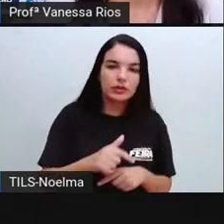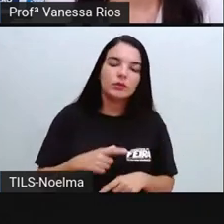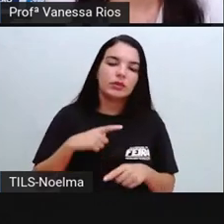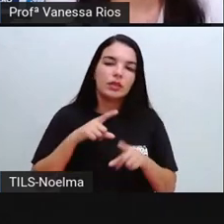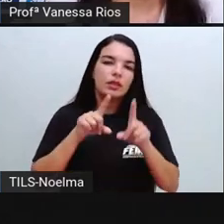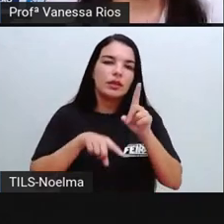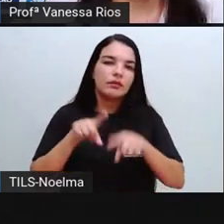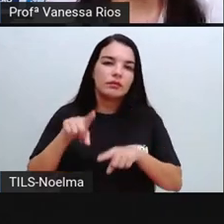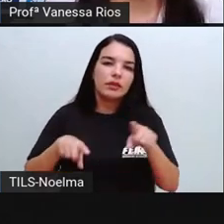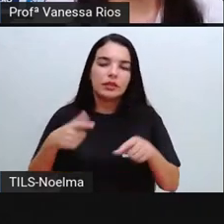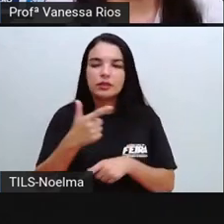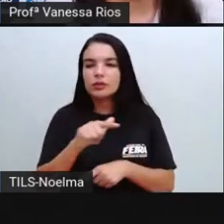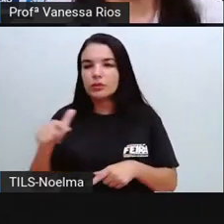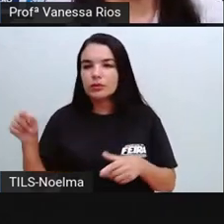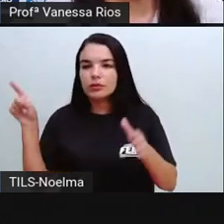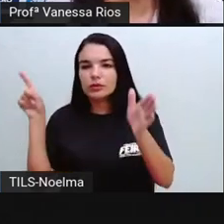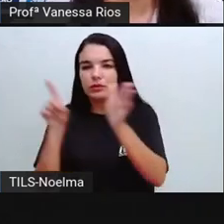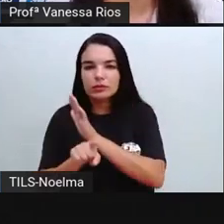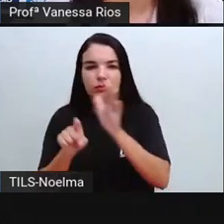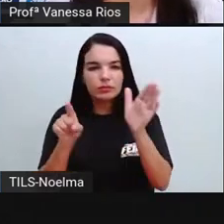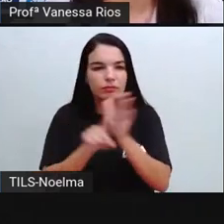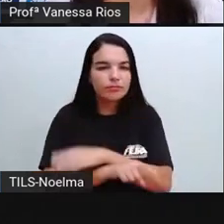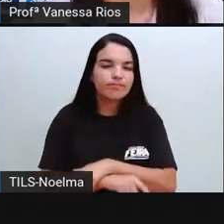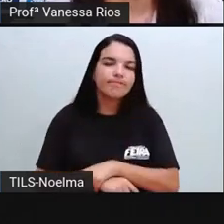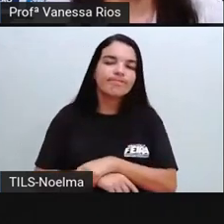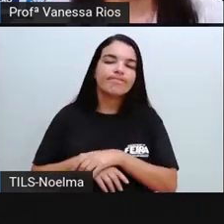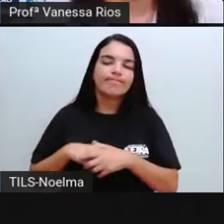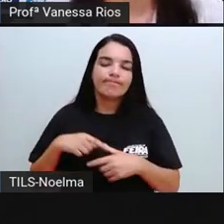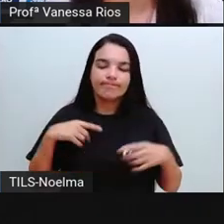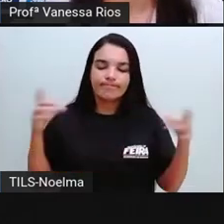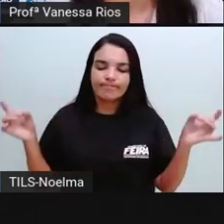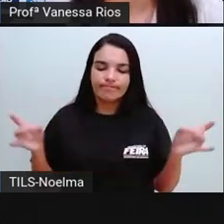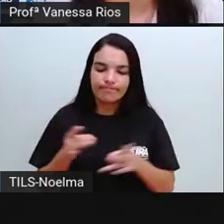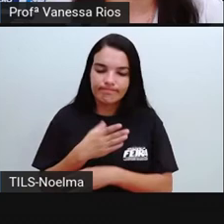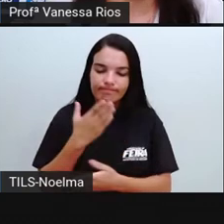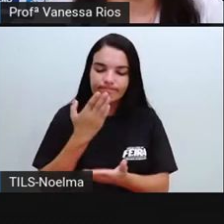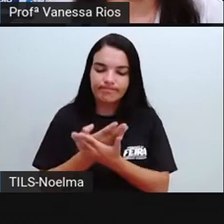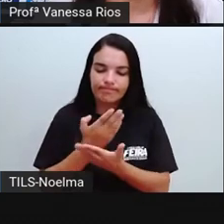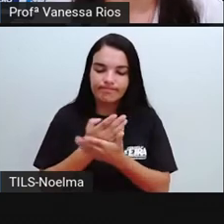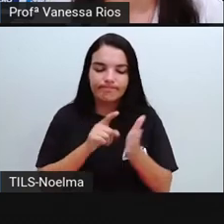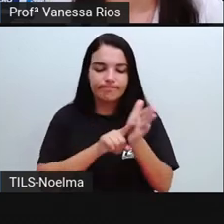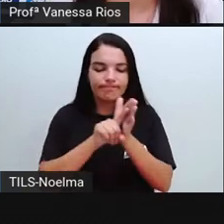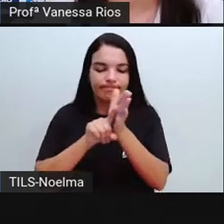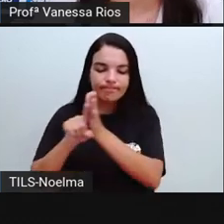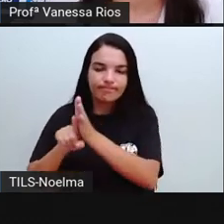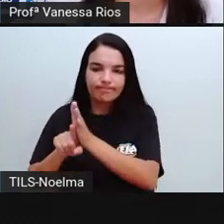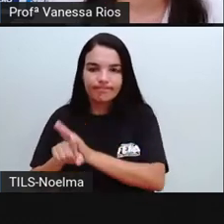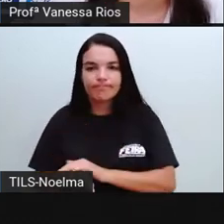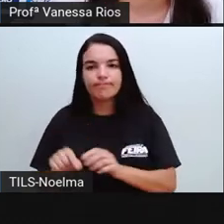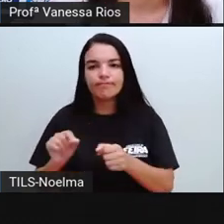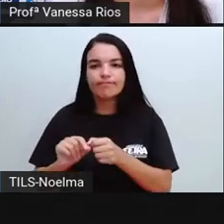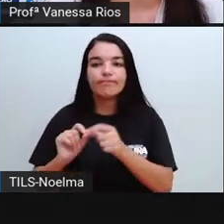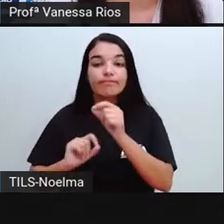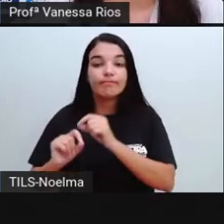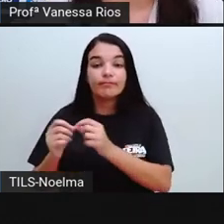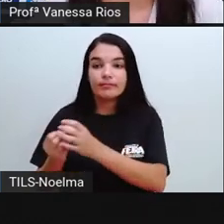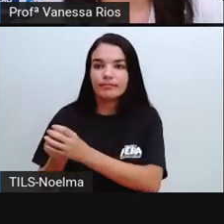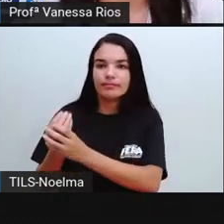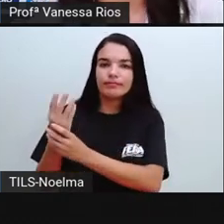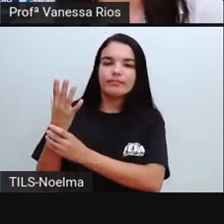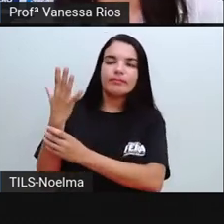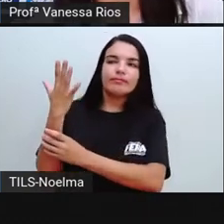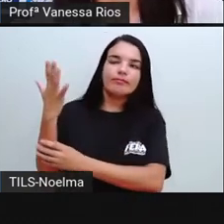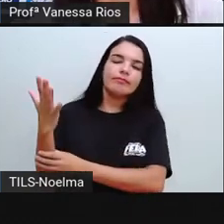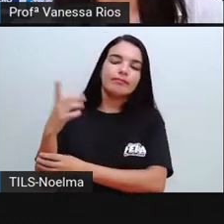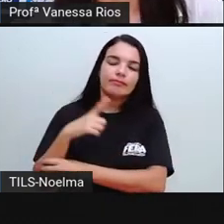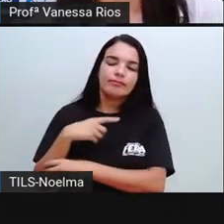questões que precisam ser resolvidos, serem estudados, pesquisados, foram surgindo e trazendo